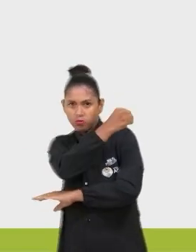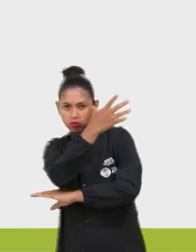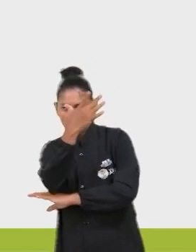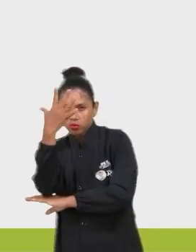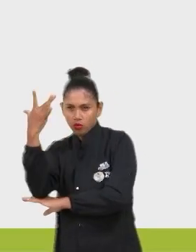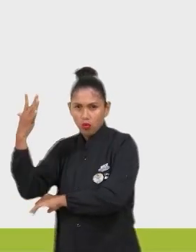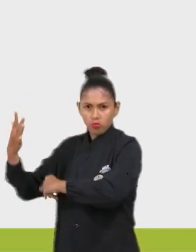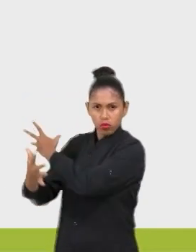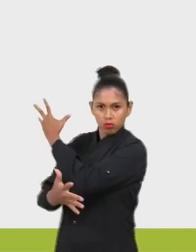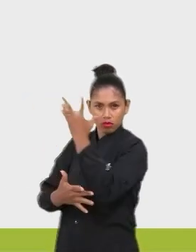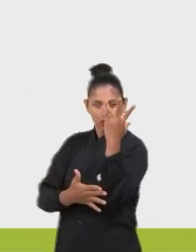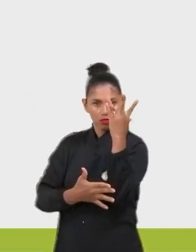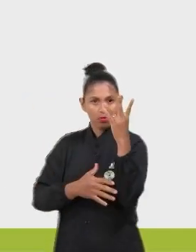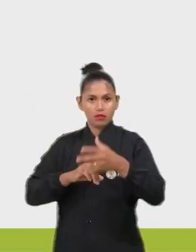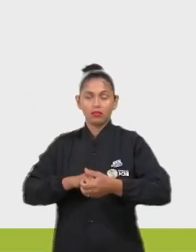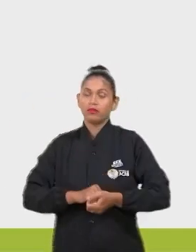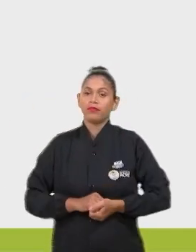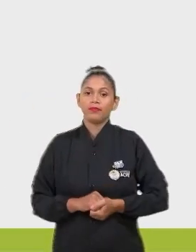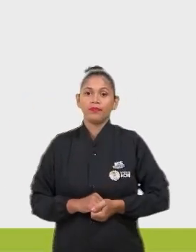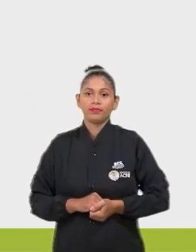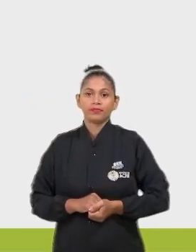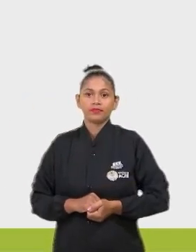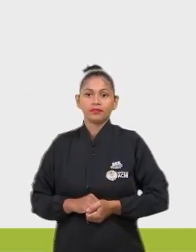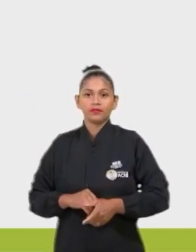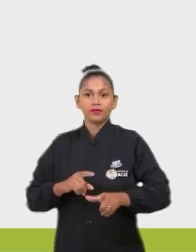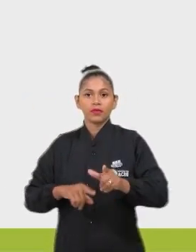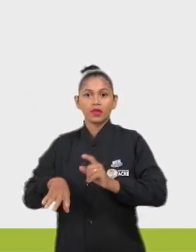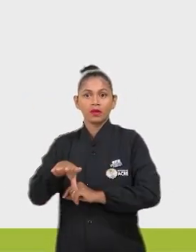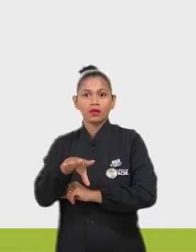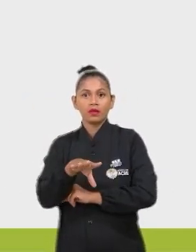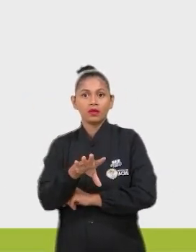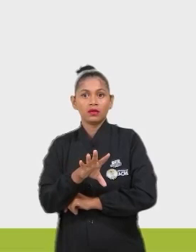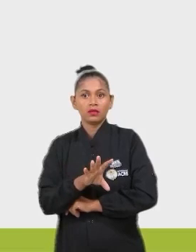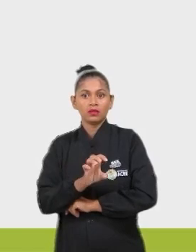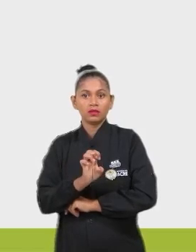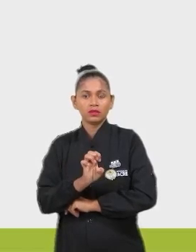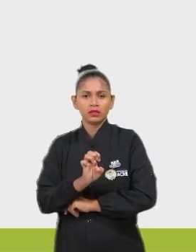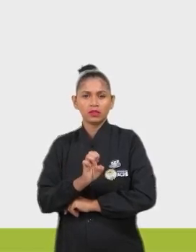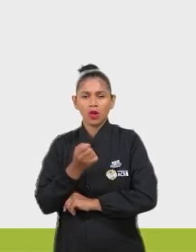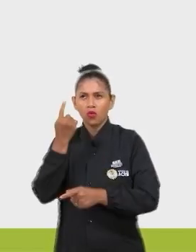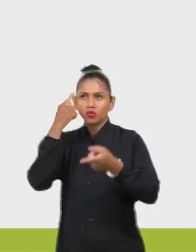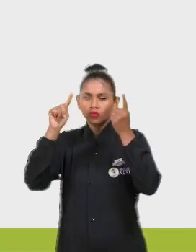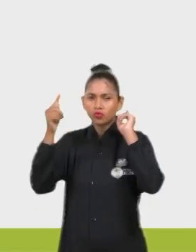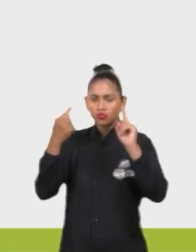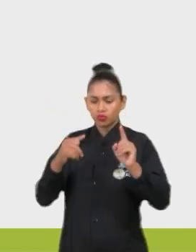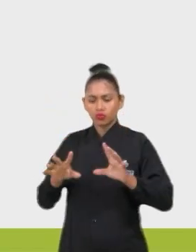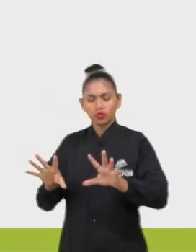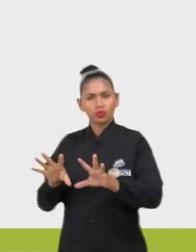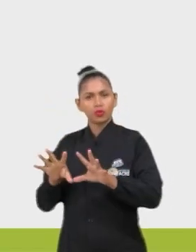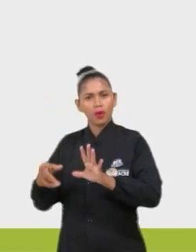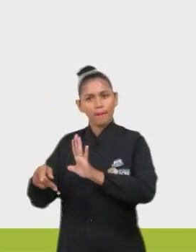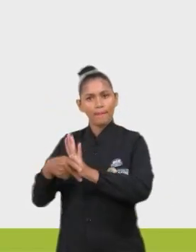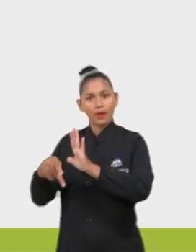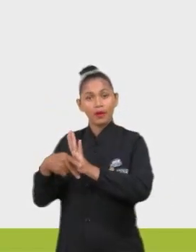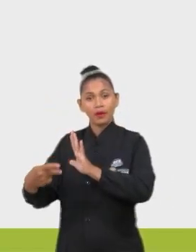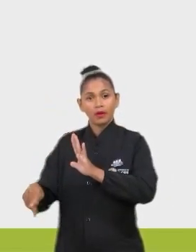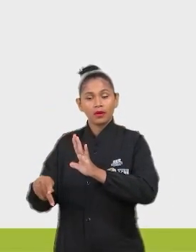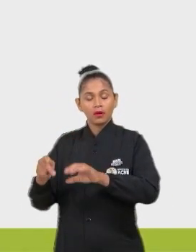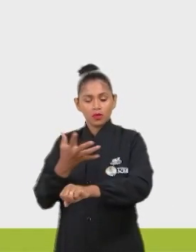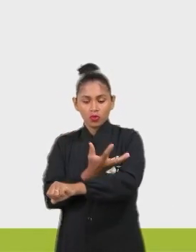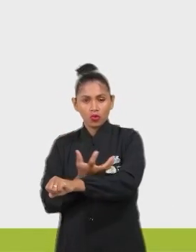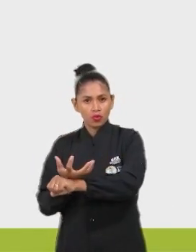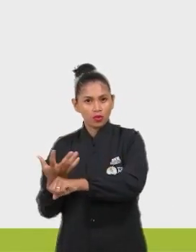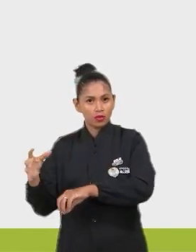Não. Cria condições para o estabelecimento de espécies pioneiras? Também não. Resposta correta,